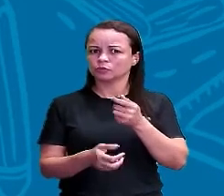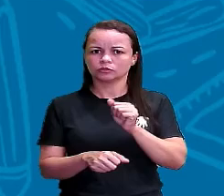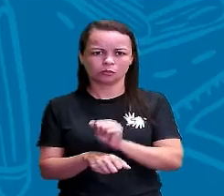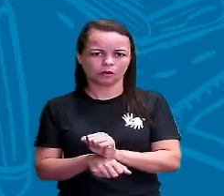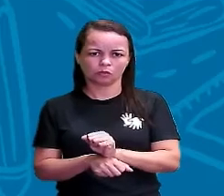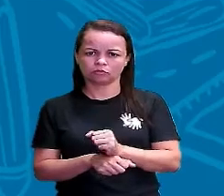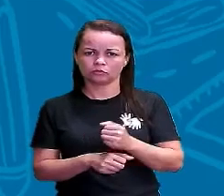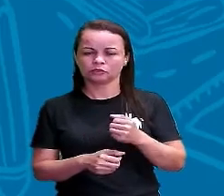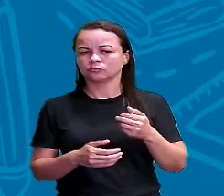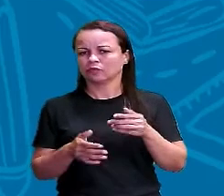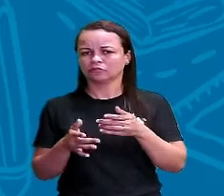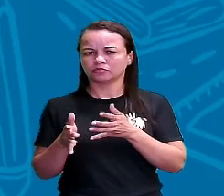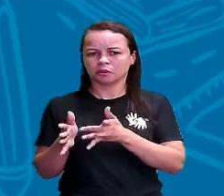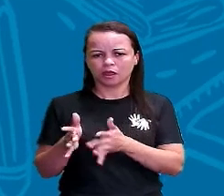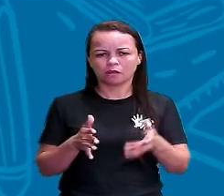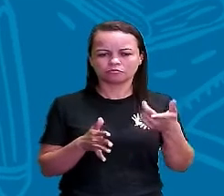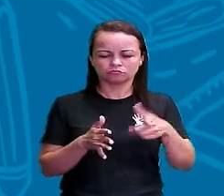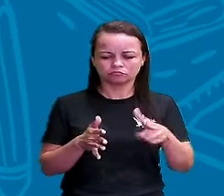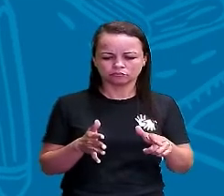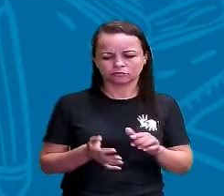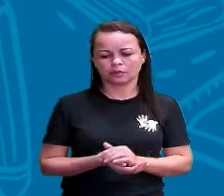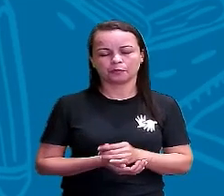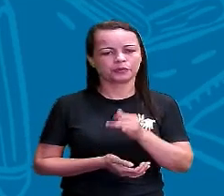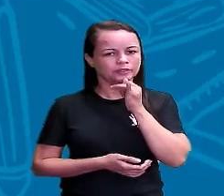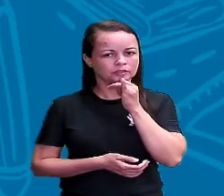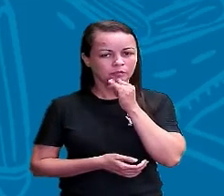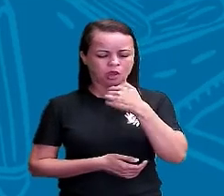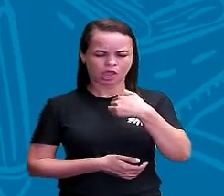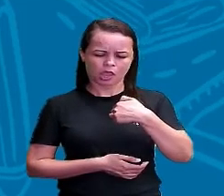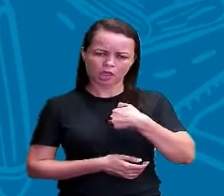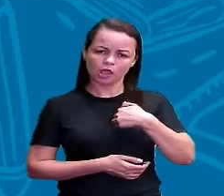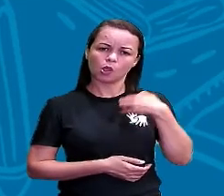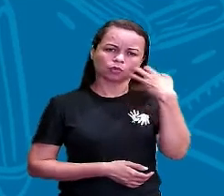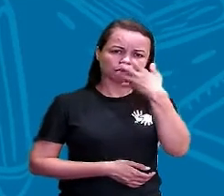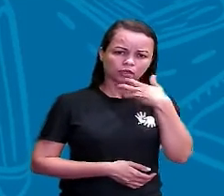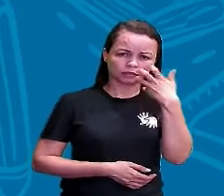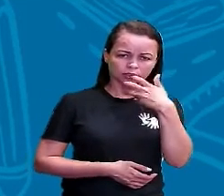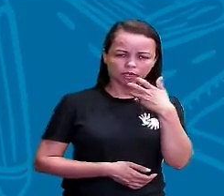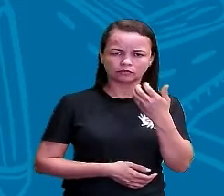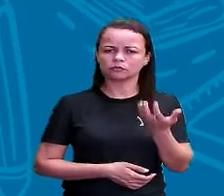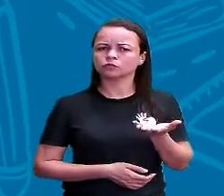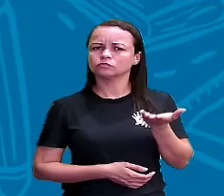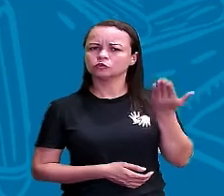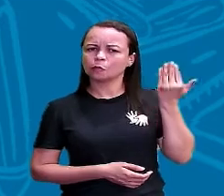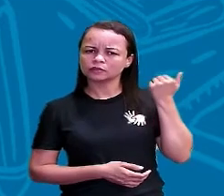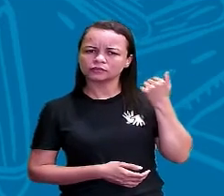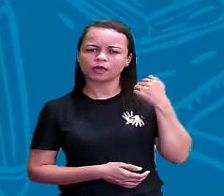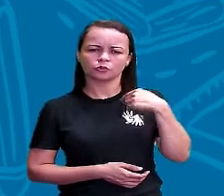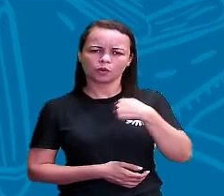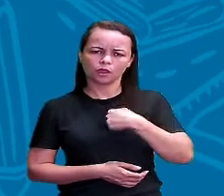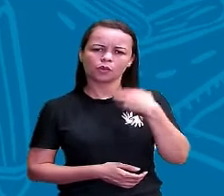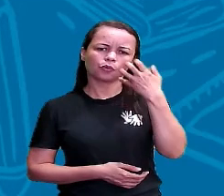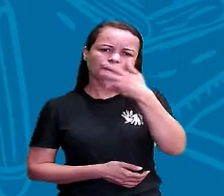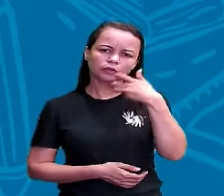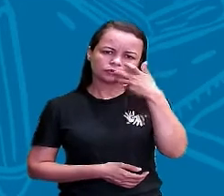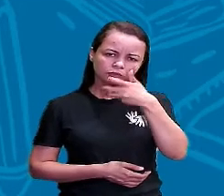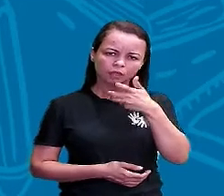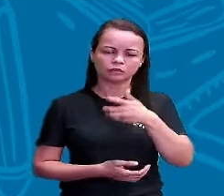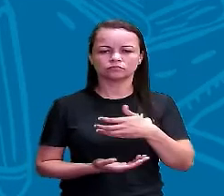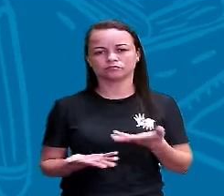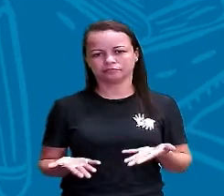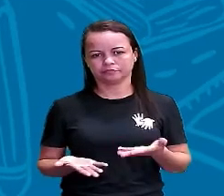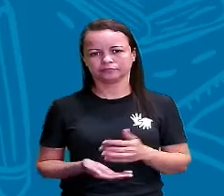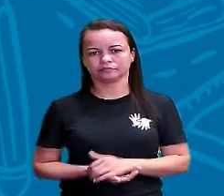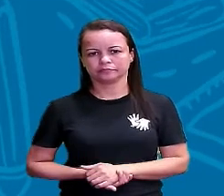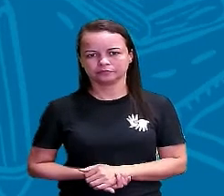Não tem muitas repetições. Por exemplo, eu cantei. Então, ali no passado, houve um tempo em que eu cantei e pronto.